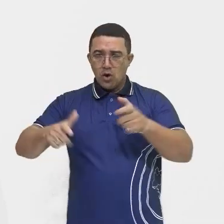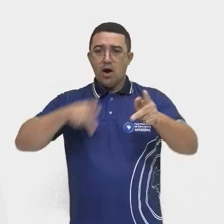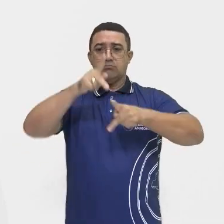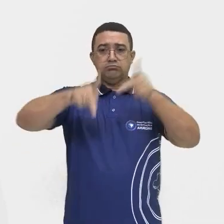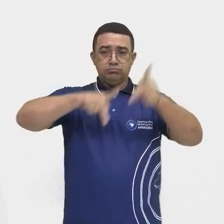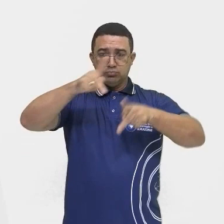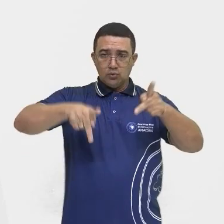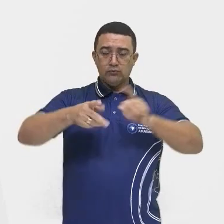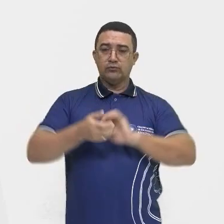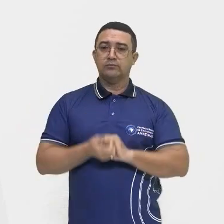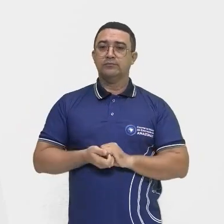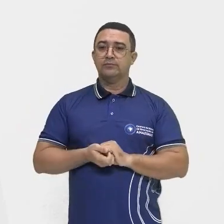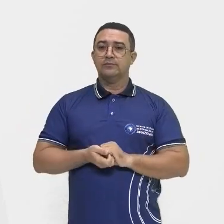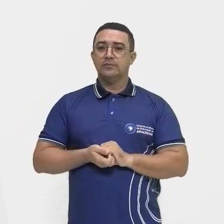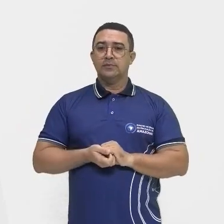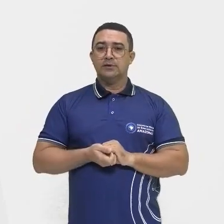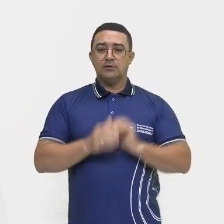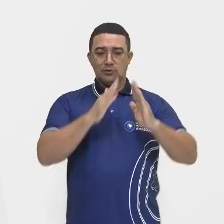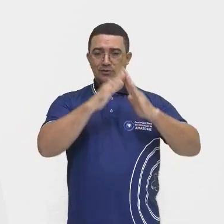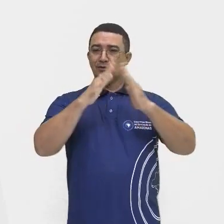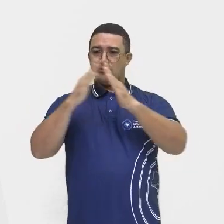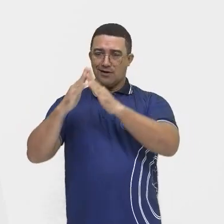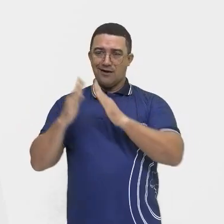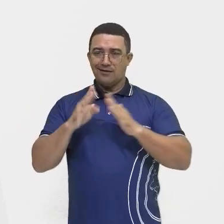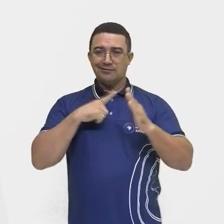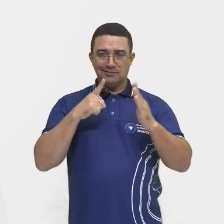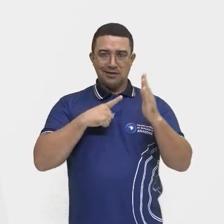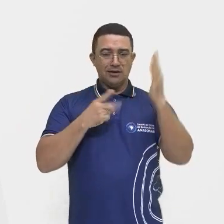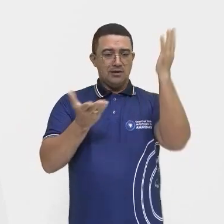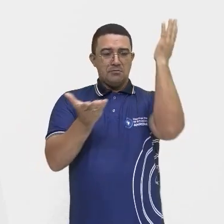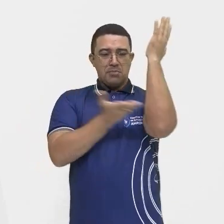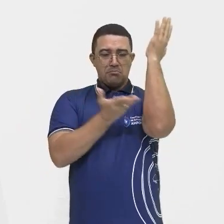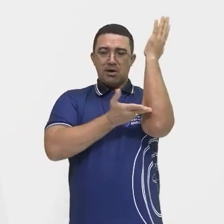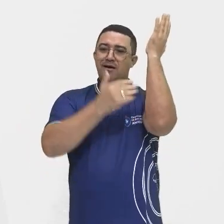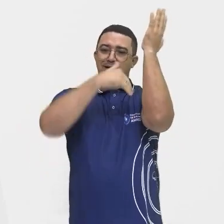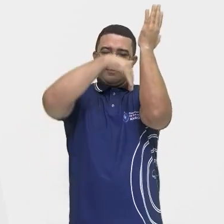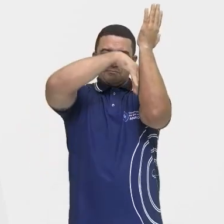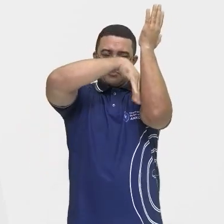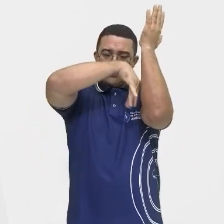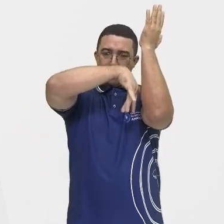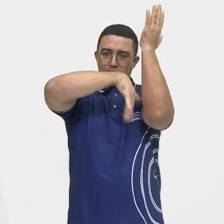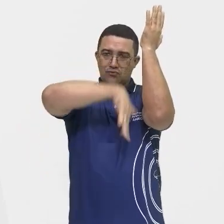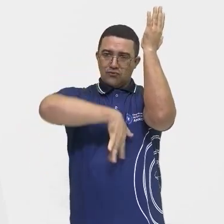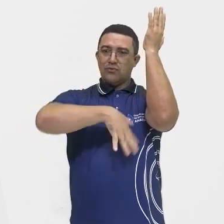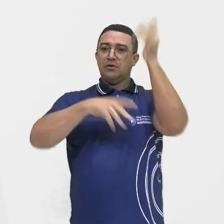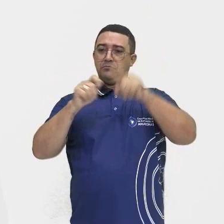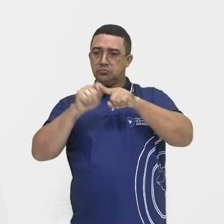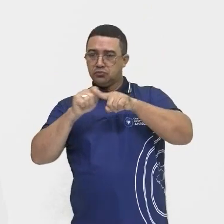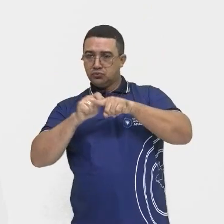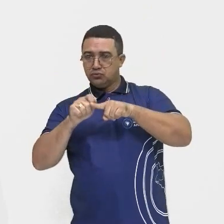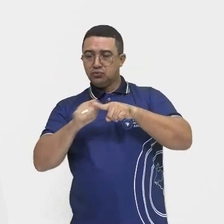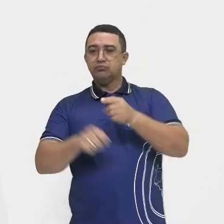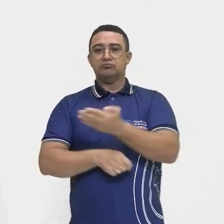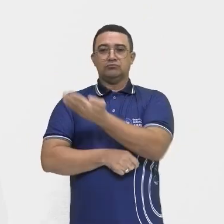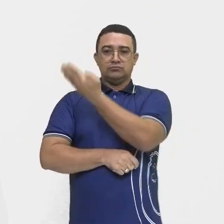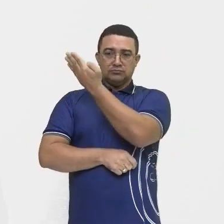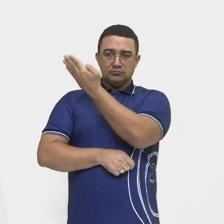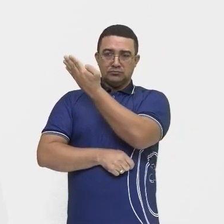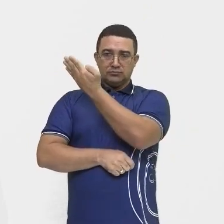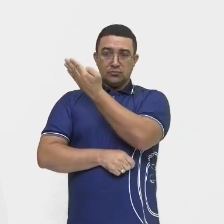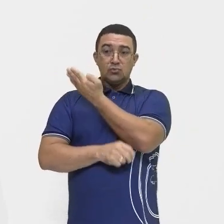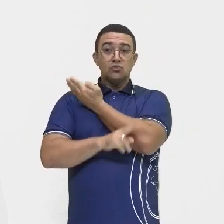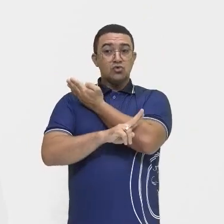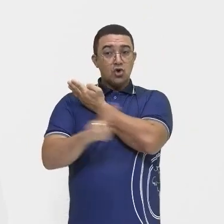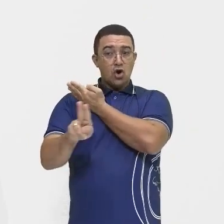seringais, a gente tem aí várias cidades, que é o caso de Manicoré, Boca do Acre, Chapuri, Brasileia,